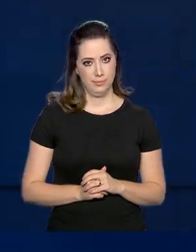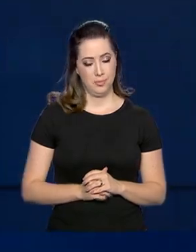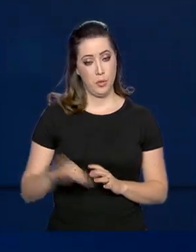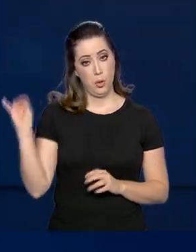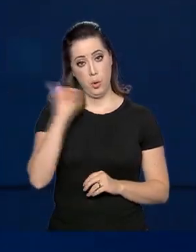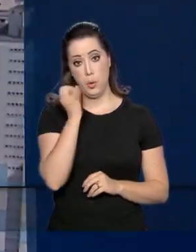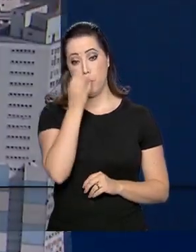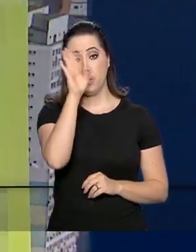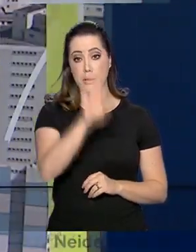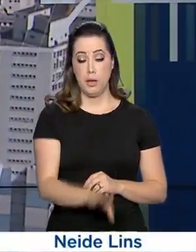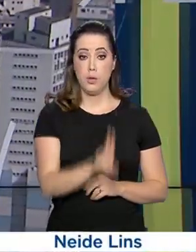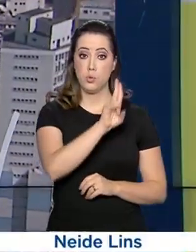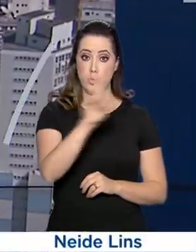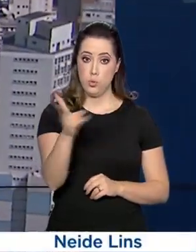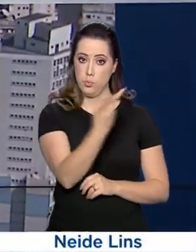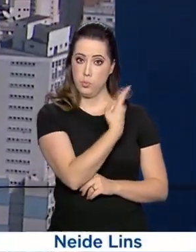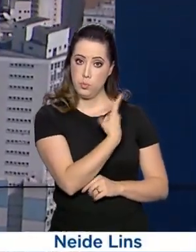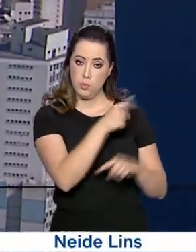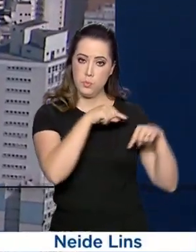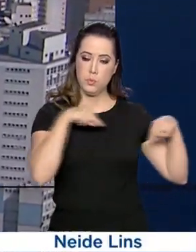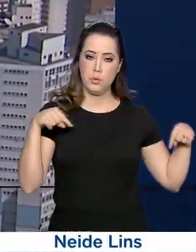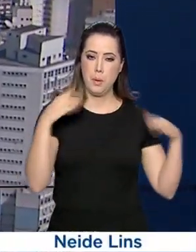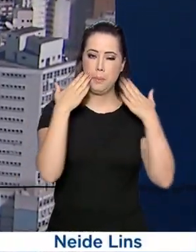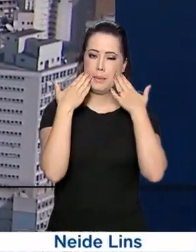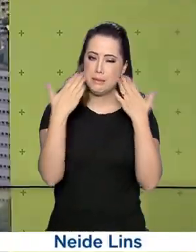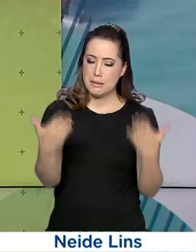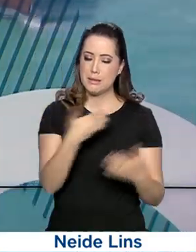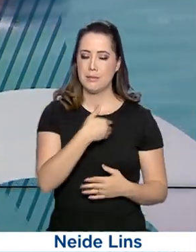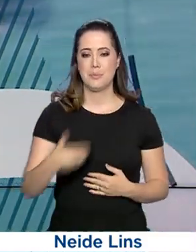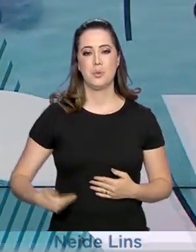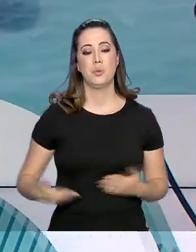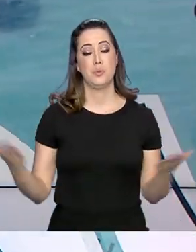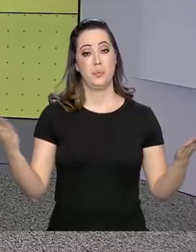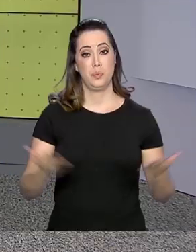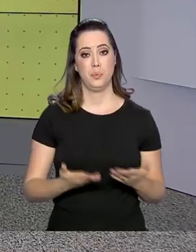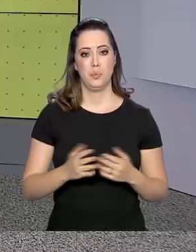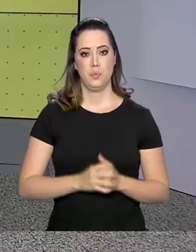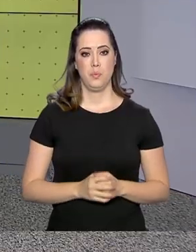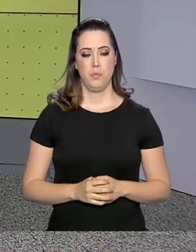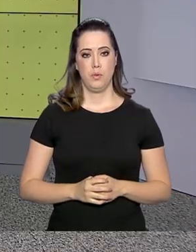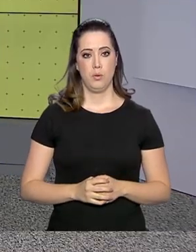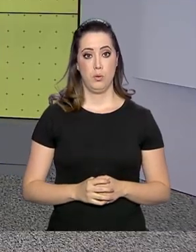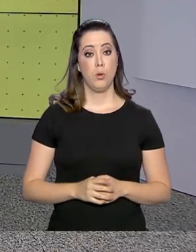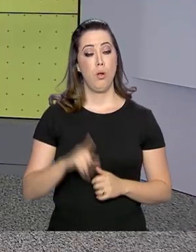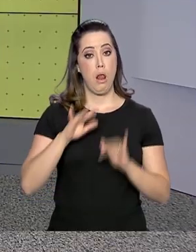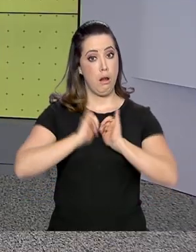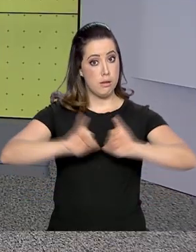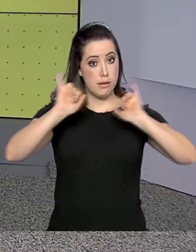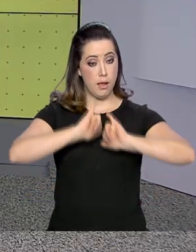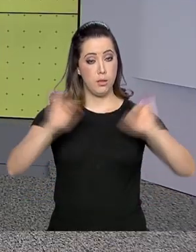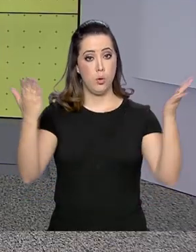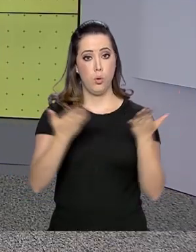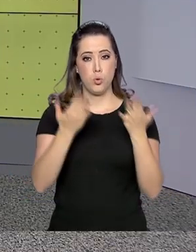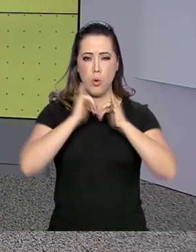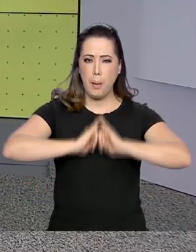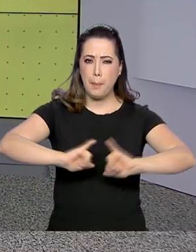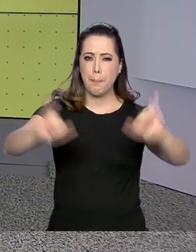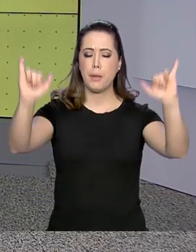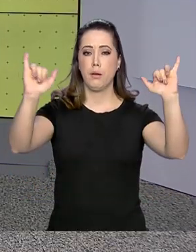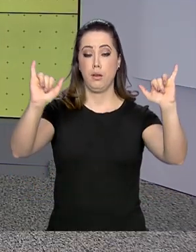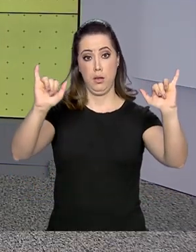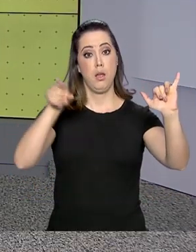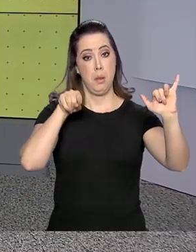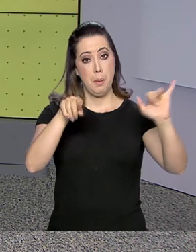Olá, boa tarde, eu sou Roberto Camargo e já estou de volta com o governo agora. Foi lançada hoje uma campanha publicitária em